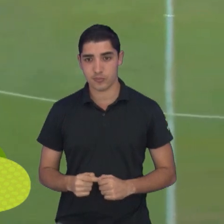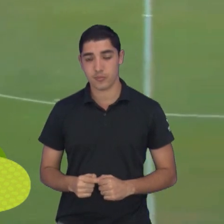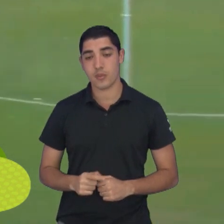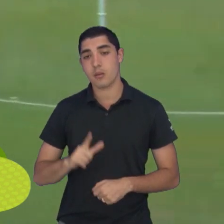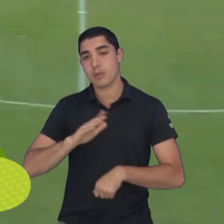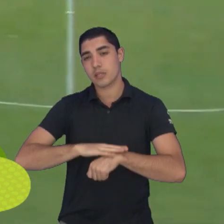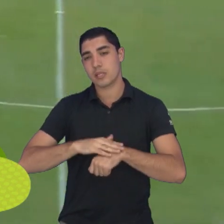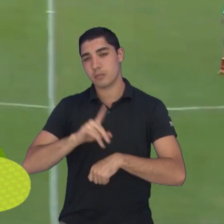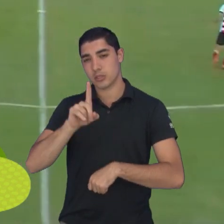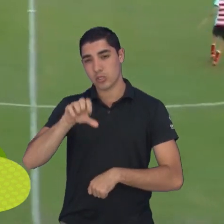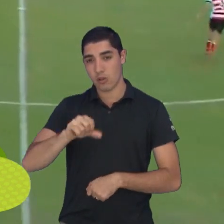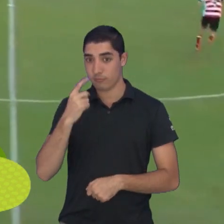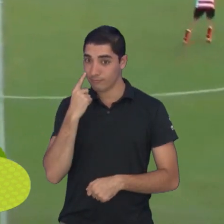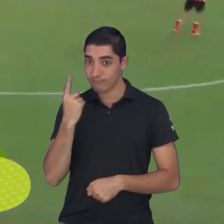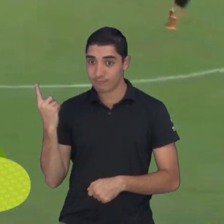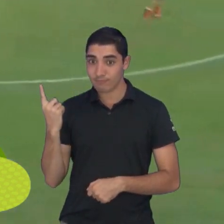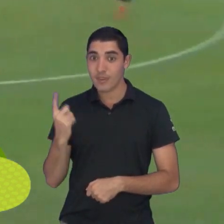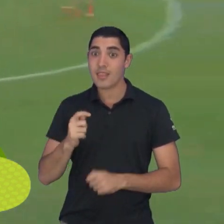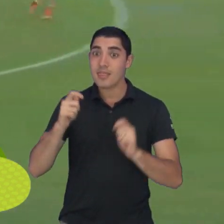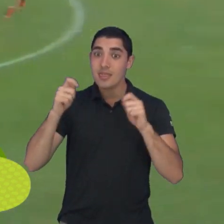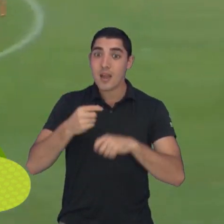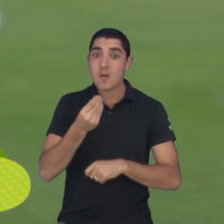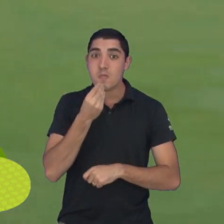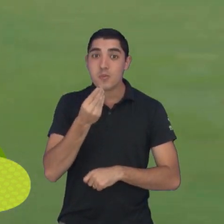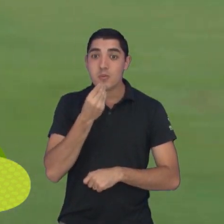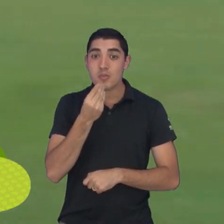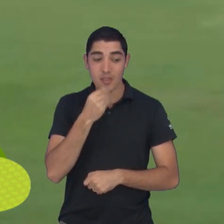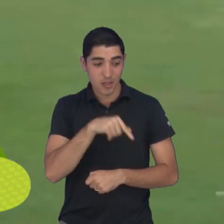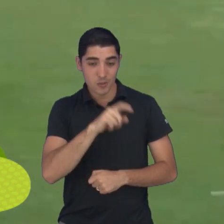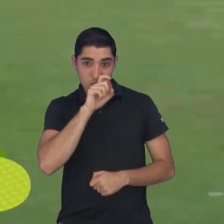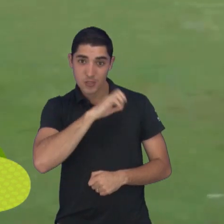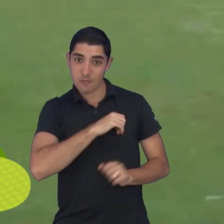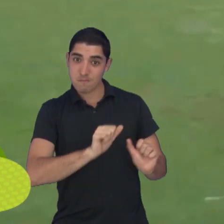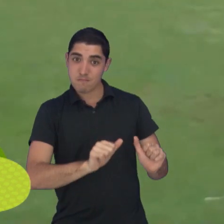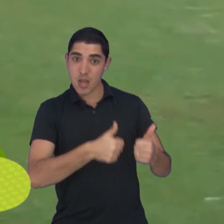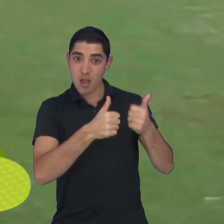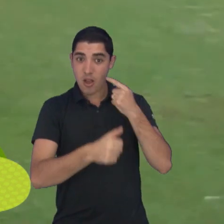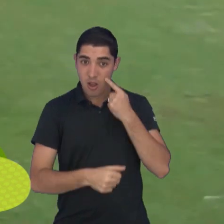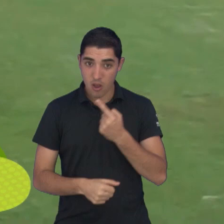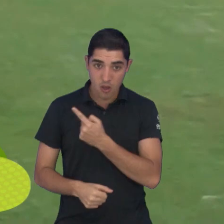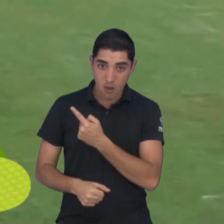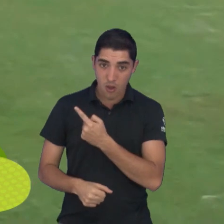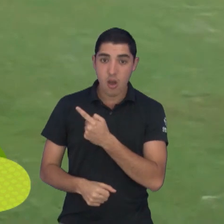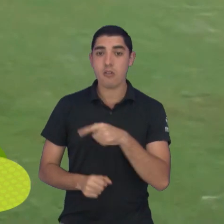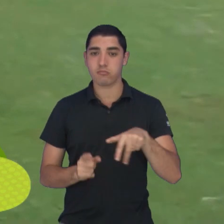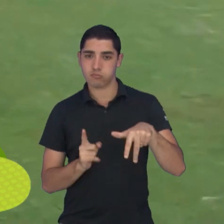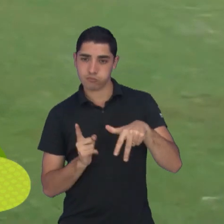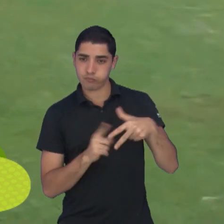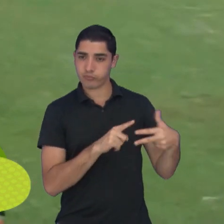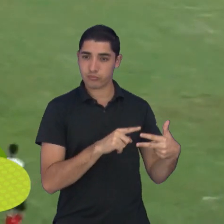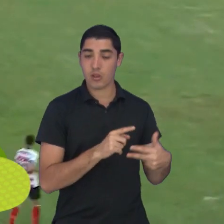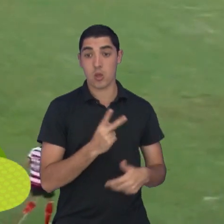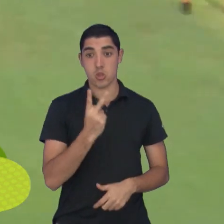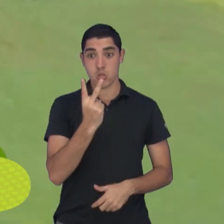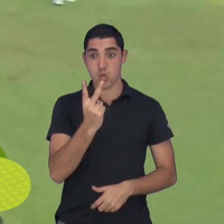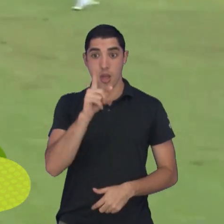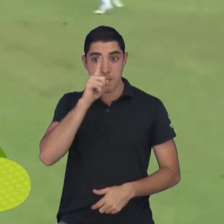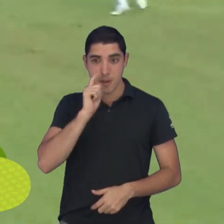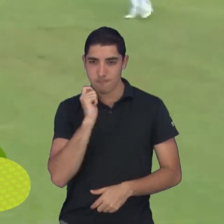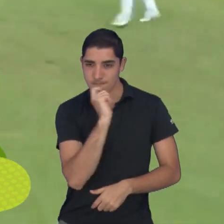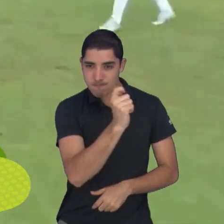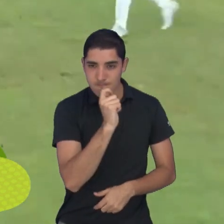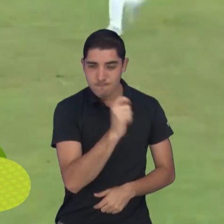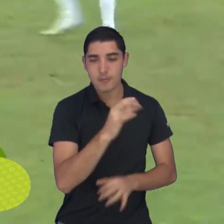Aos 19, lance que poderia ter melhorado o jogo para a Águia. Juninho passou o Rapa em Serafim e levou o segundo amarelo e foi